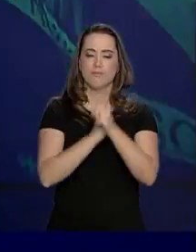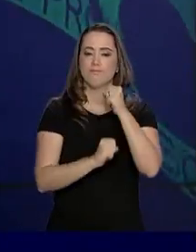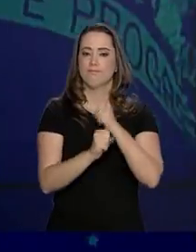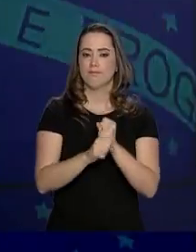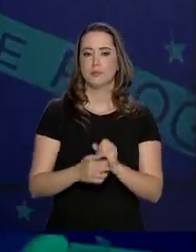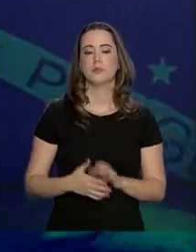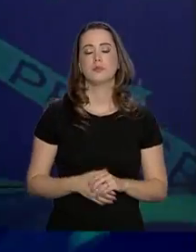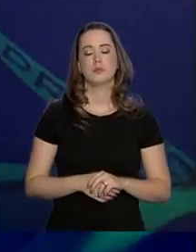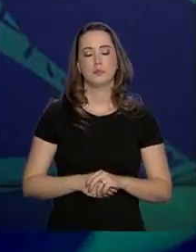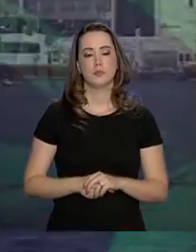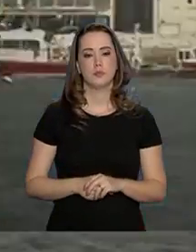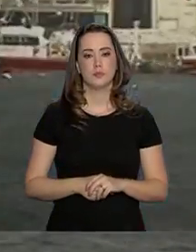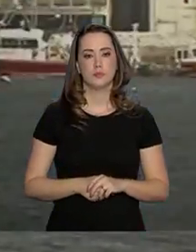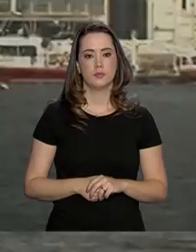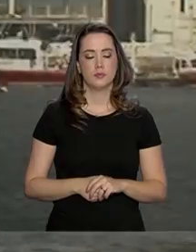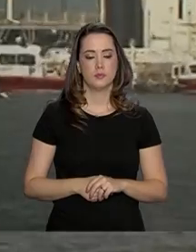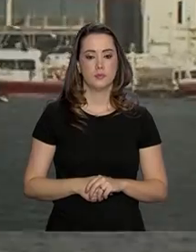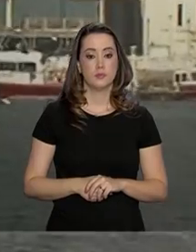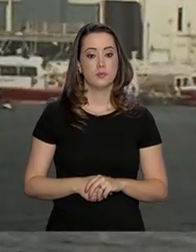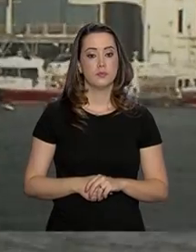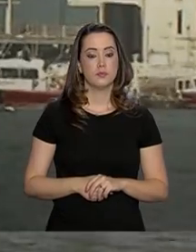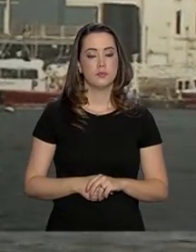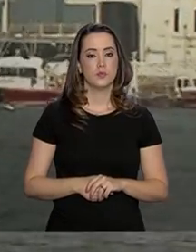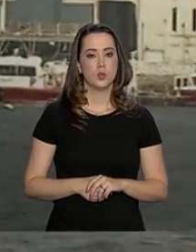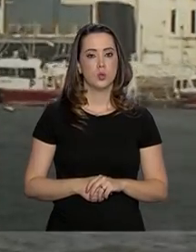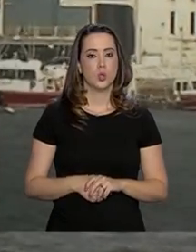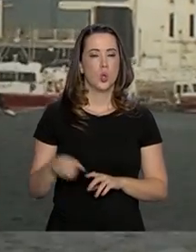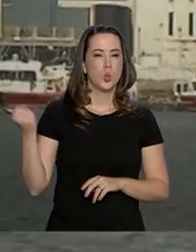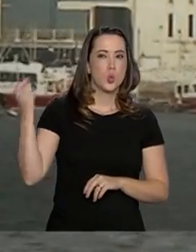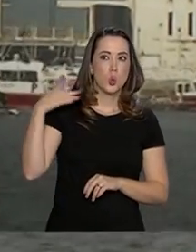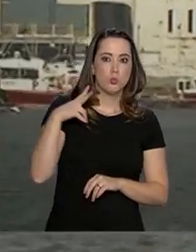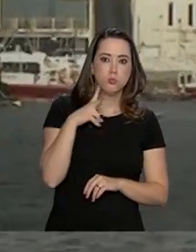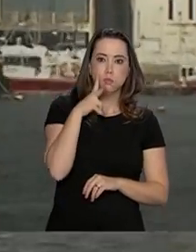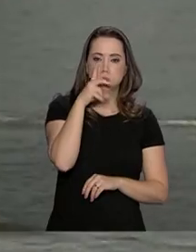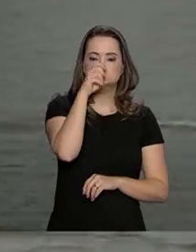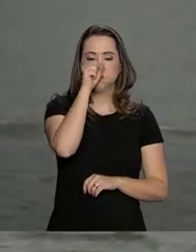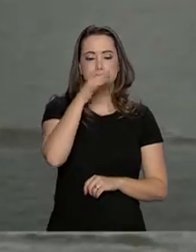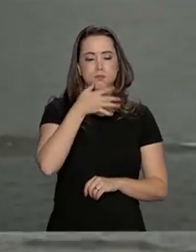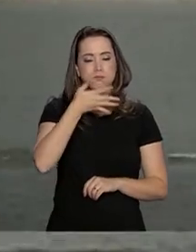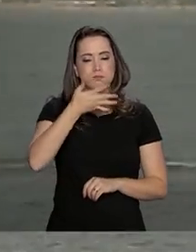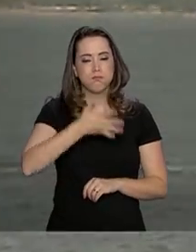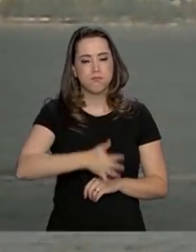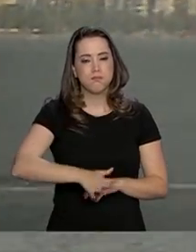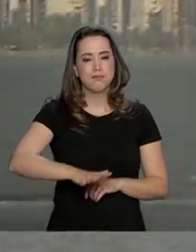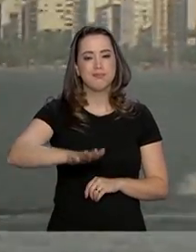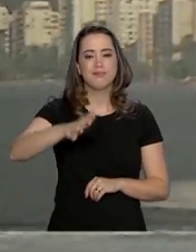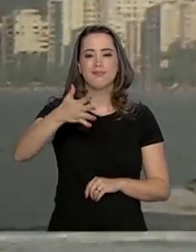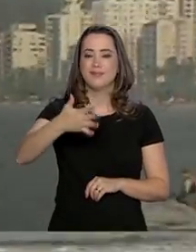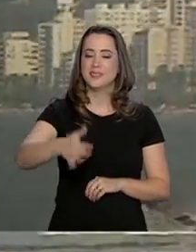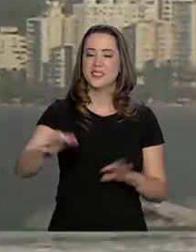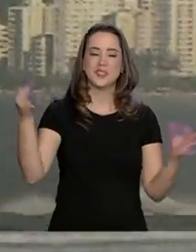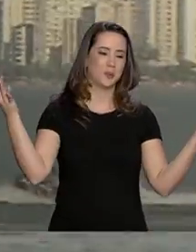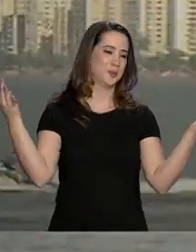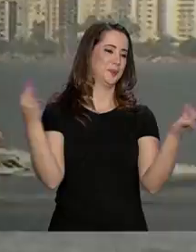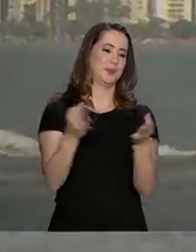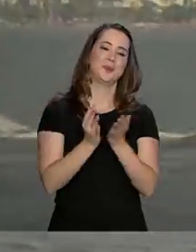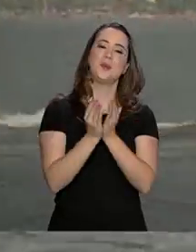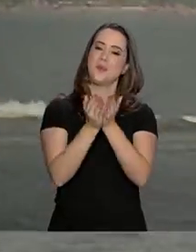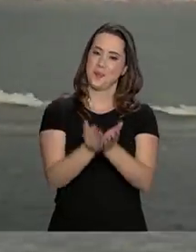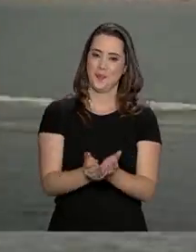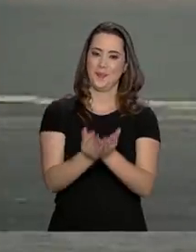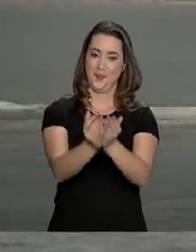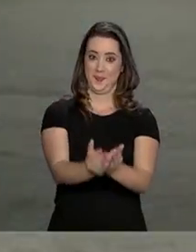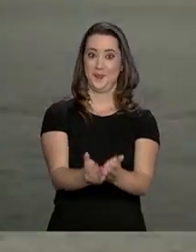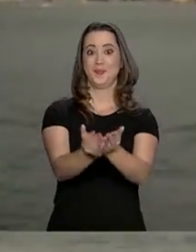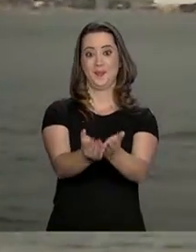com o ano passado. Sol forte, mar manso. A combinação perfeita para um passeio de barco